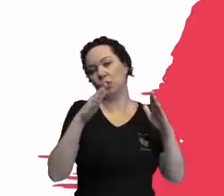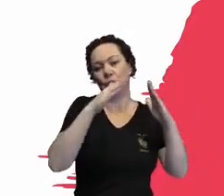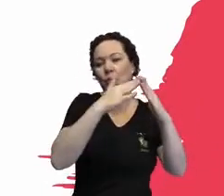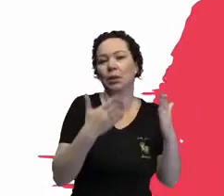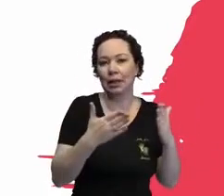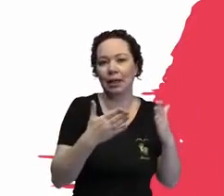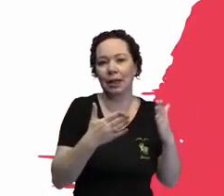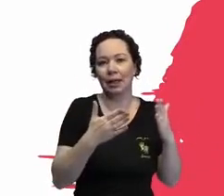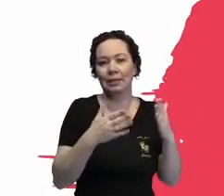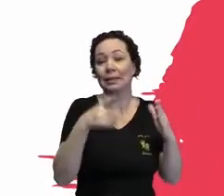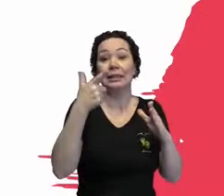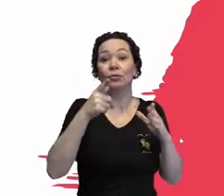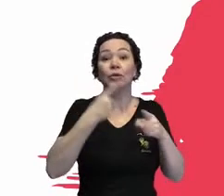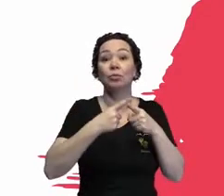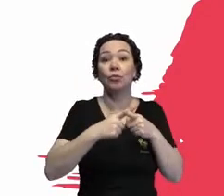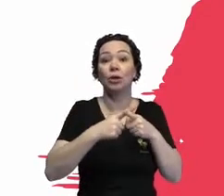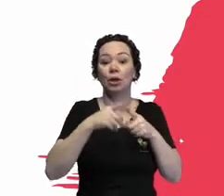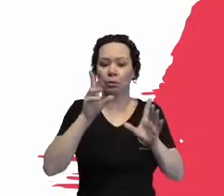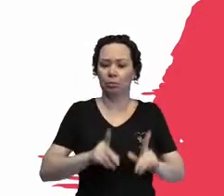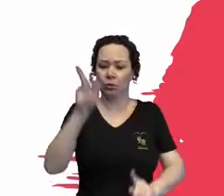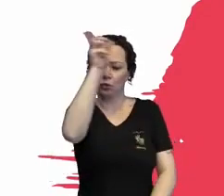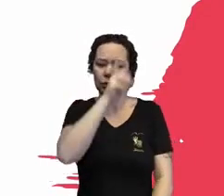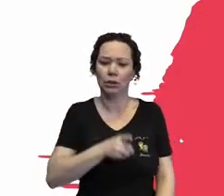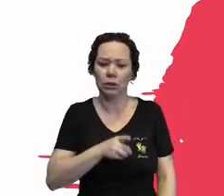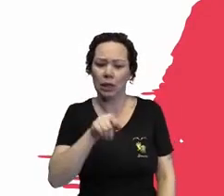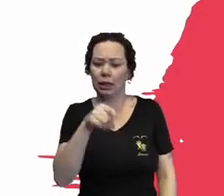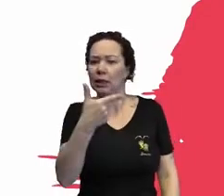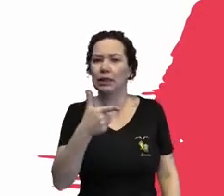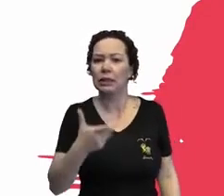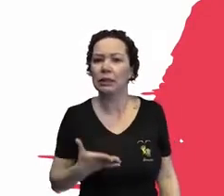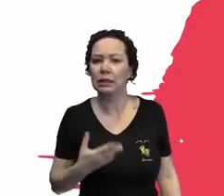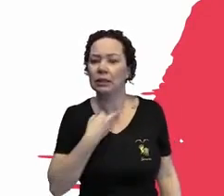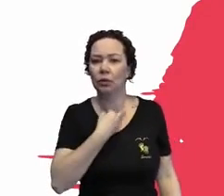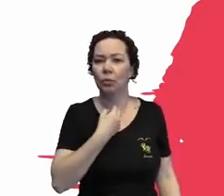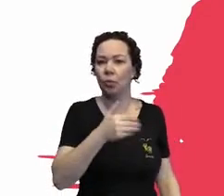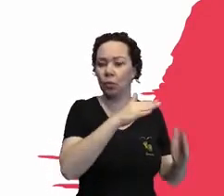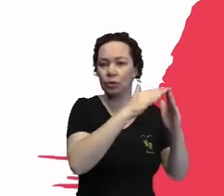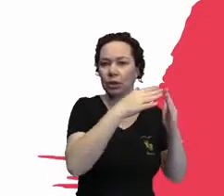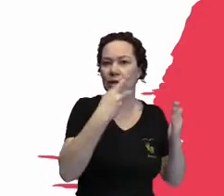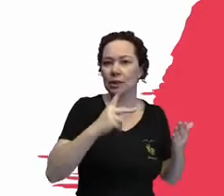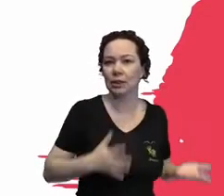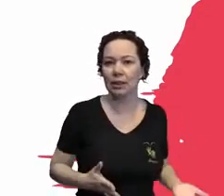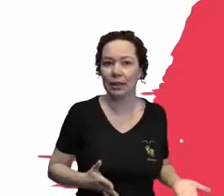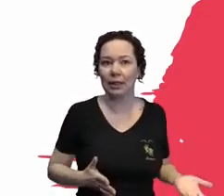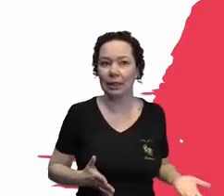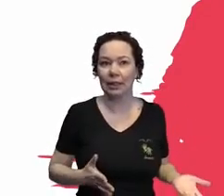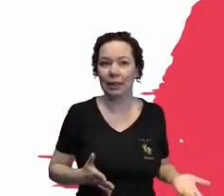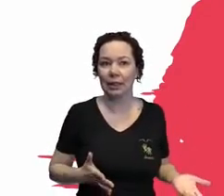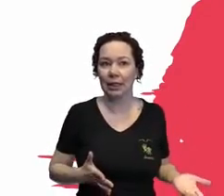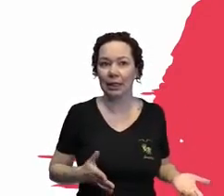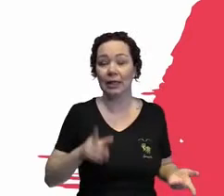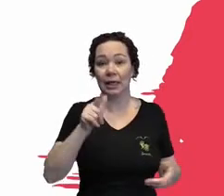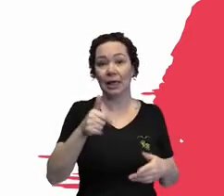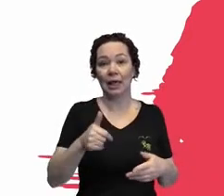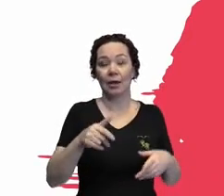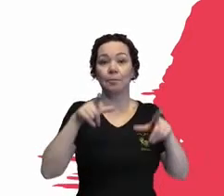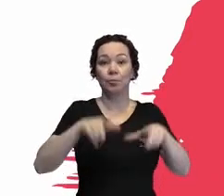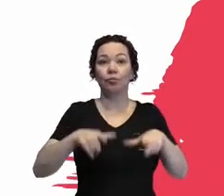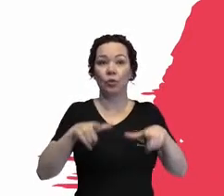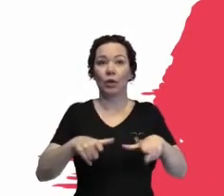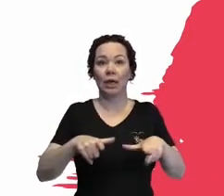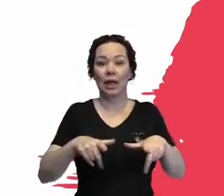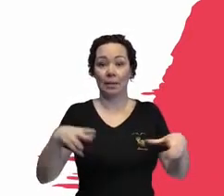motivo para uma pessoa com deficiência não ter e sonhar e ter a sua própria casa, que é aquele espaço de